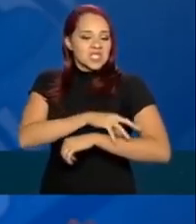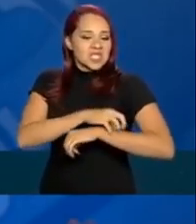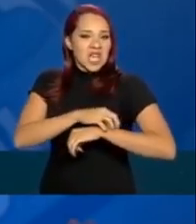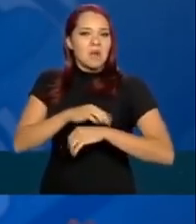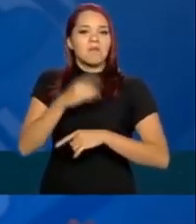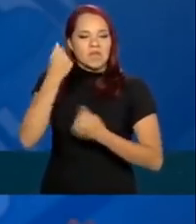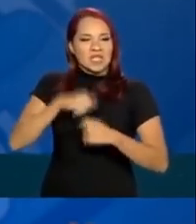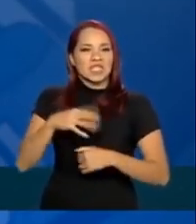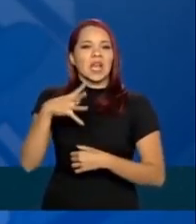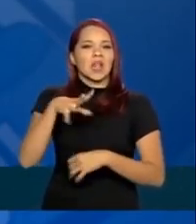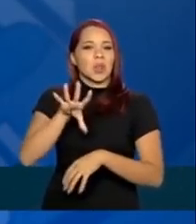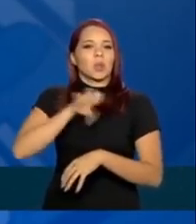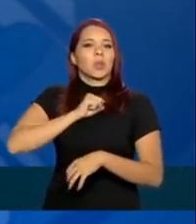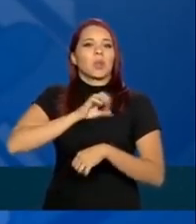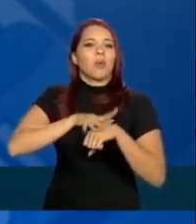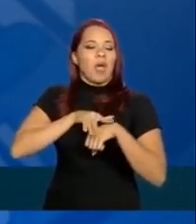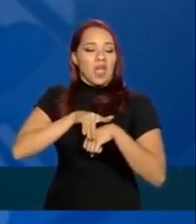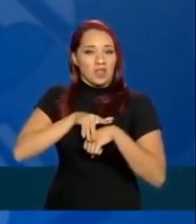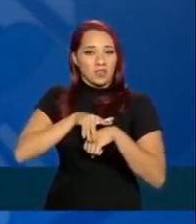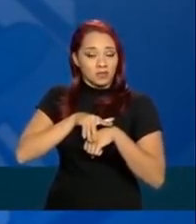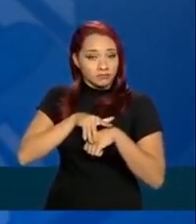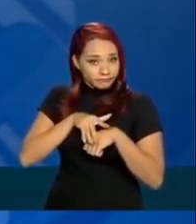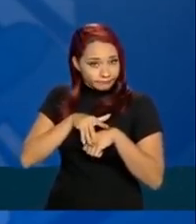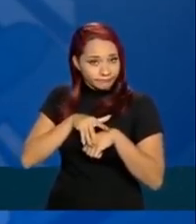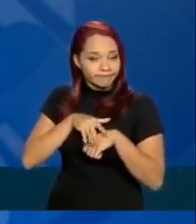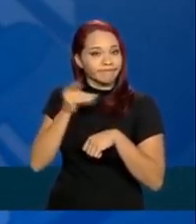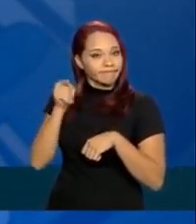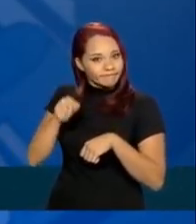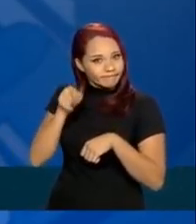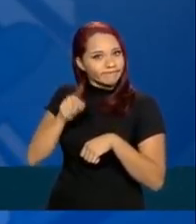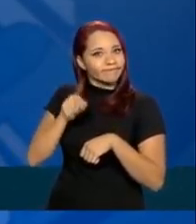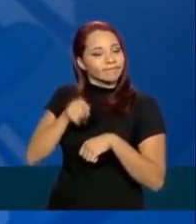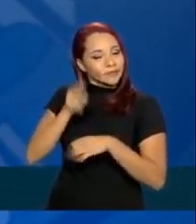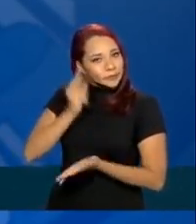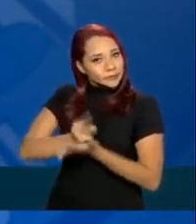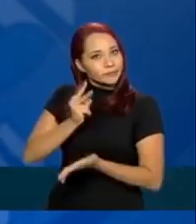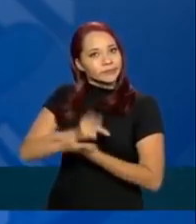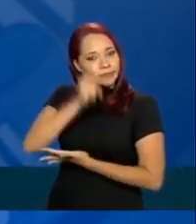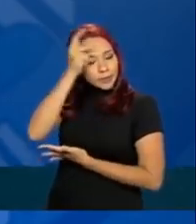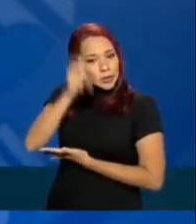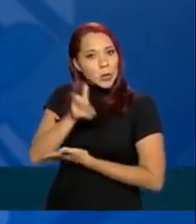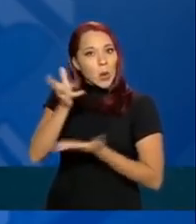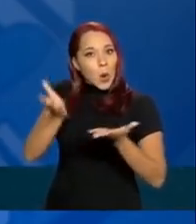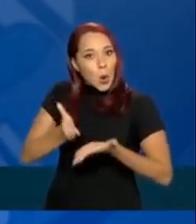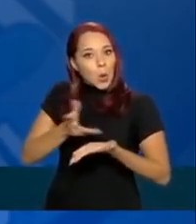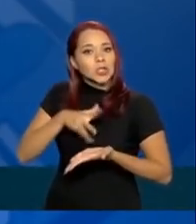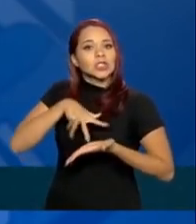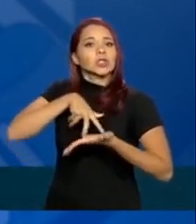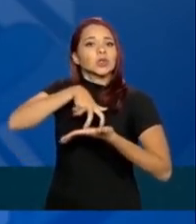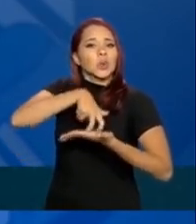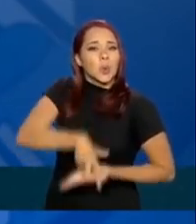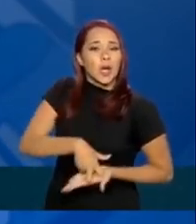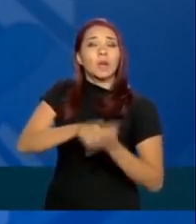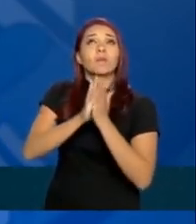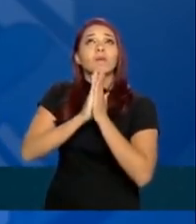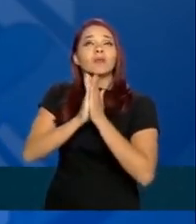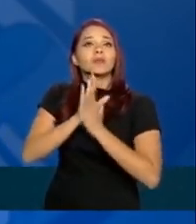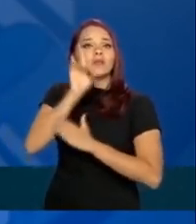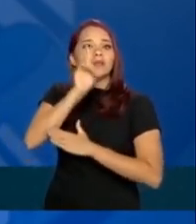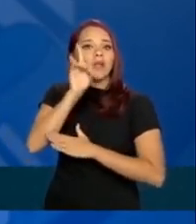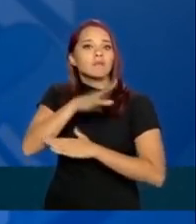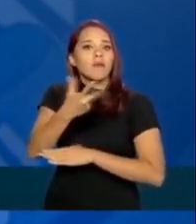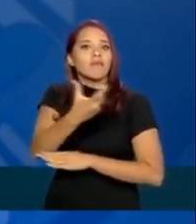temos que adoecer de sarampo. Esse é o mesmo pessoal que hoje está de joelho, pedindo adeus para uma